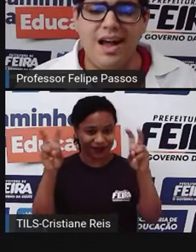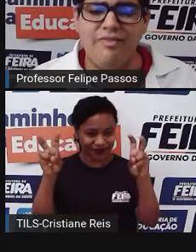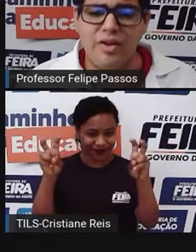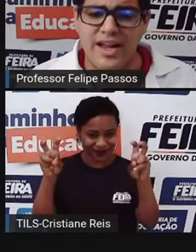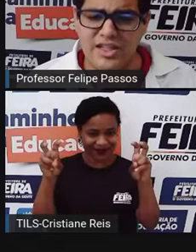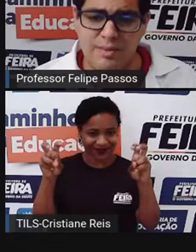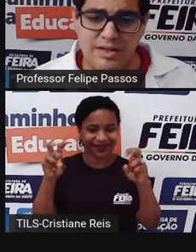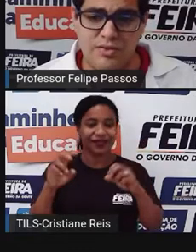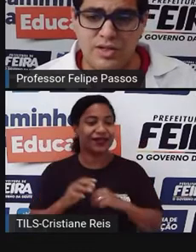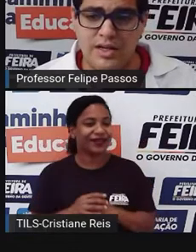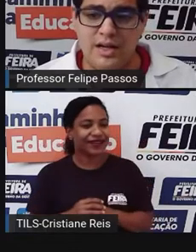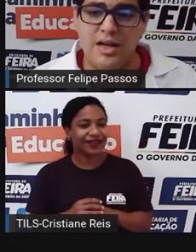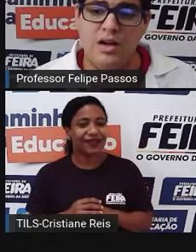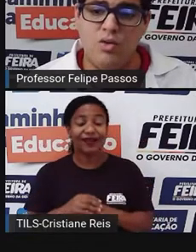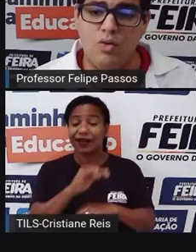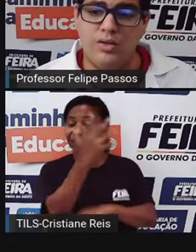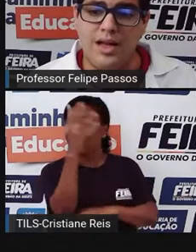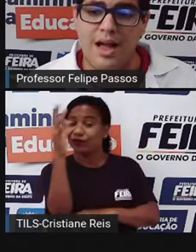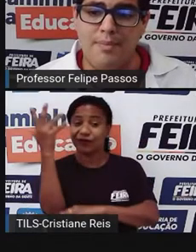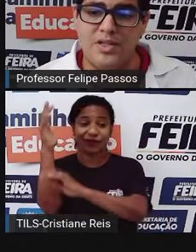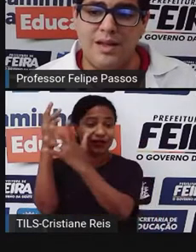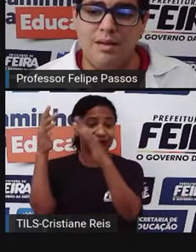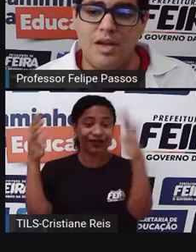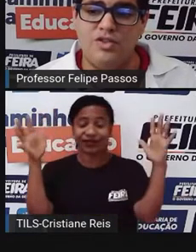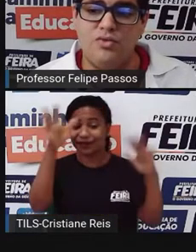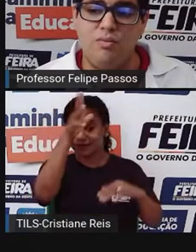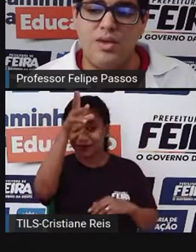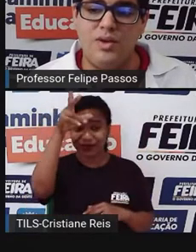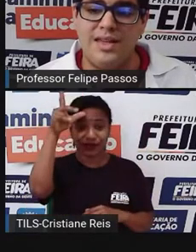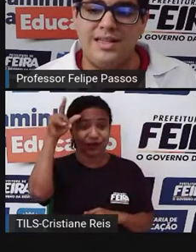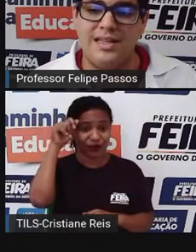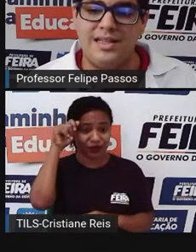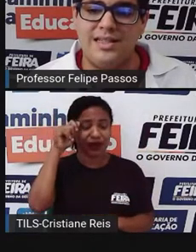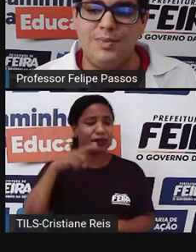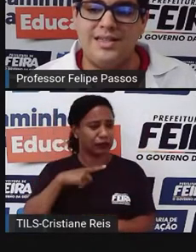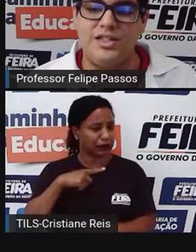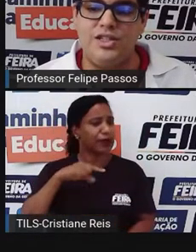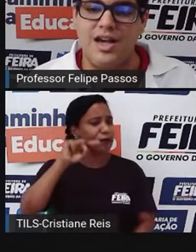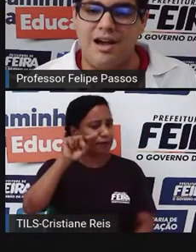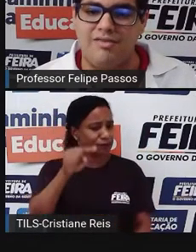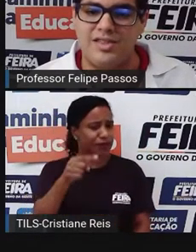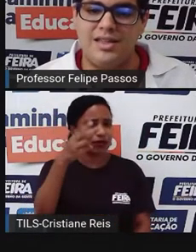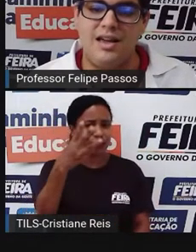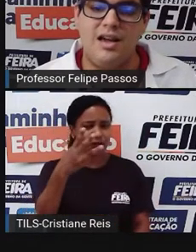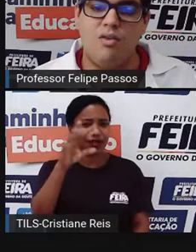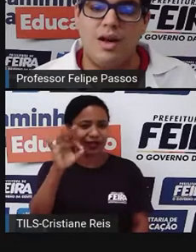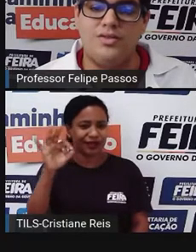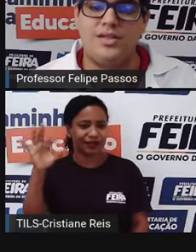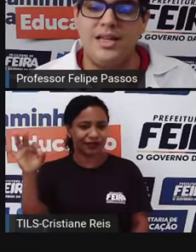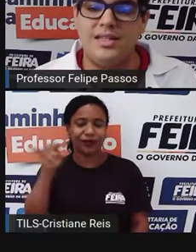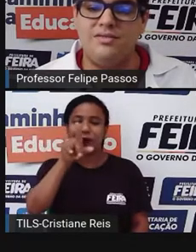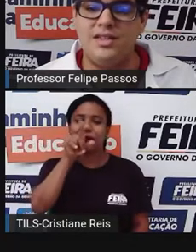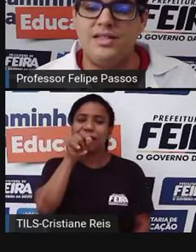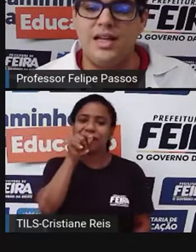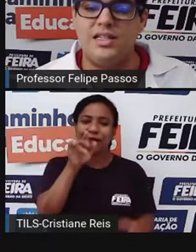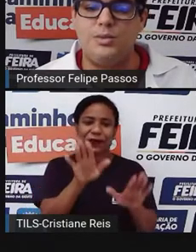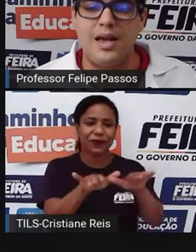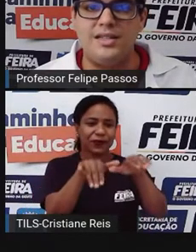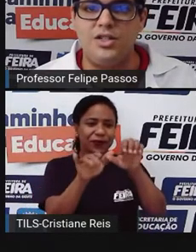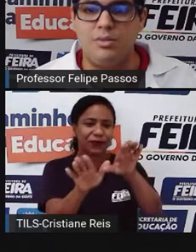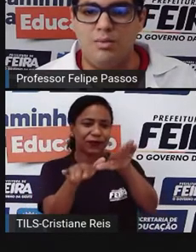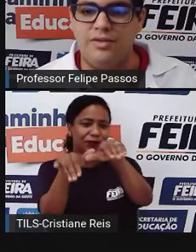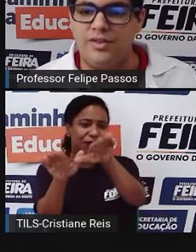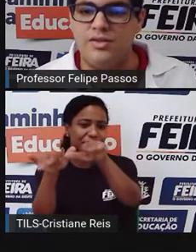A floresta amazônica conta aproximadamente com 1.300 espécies de aves, 427